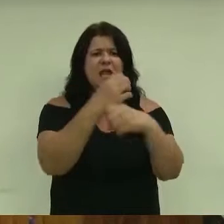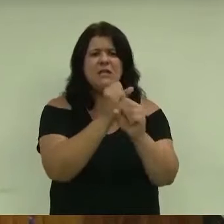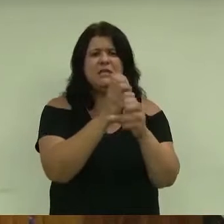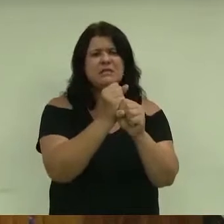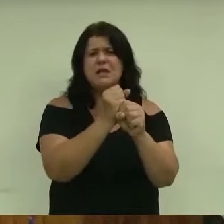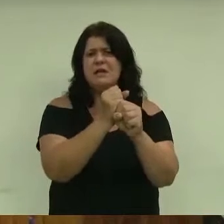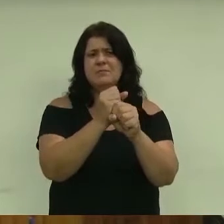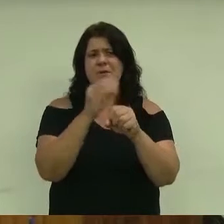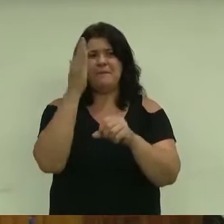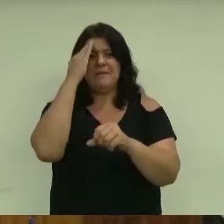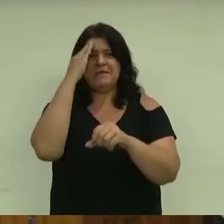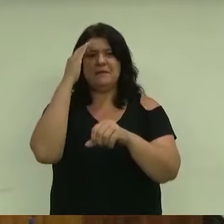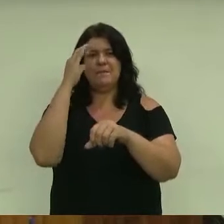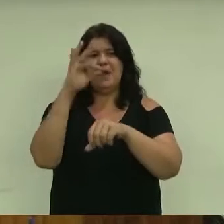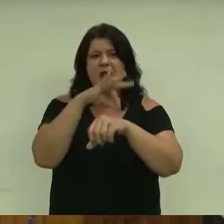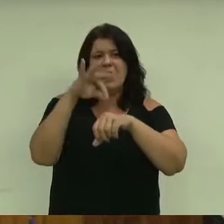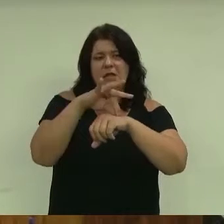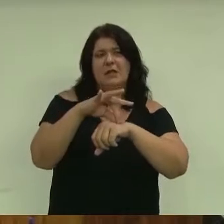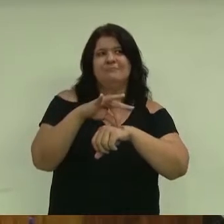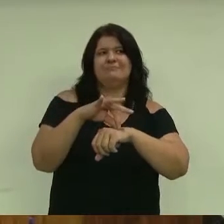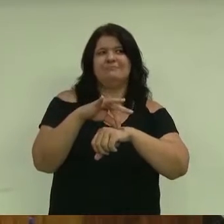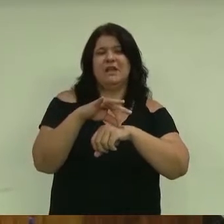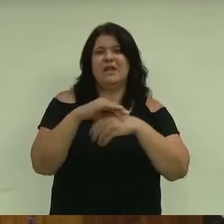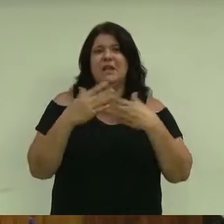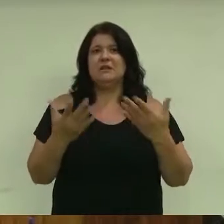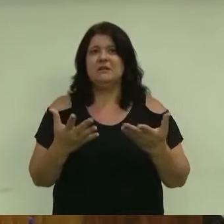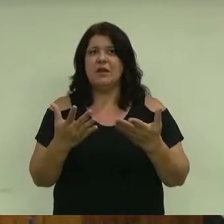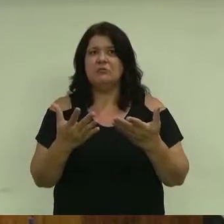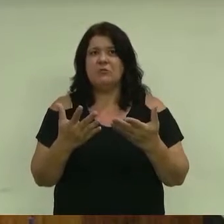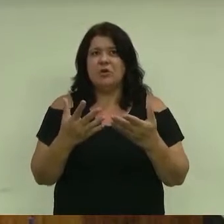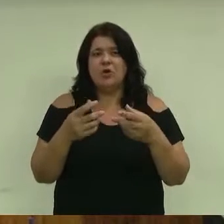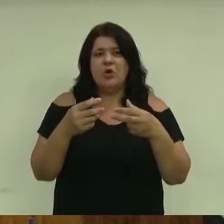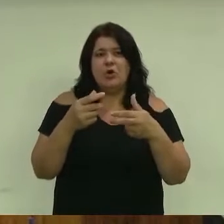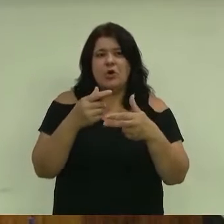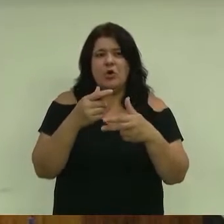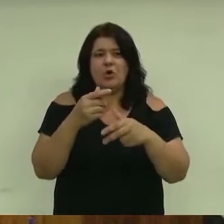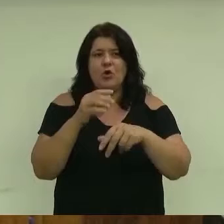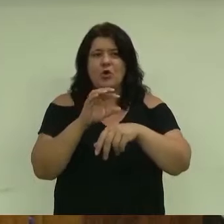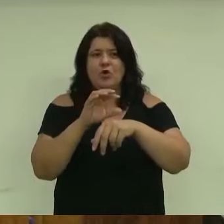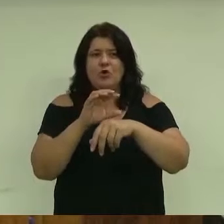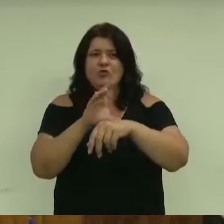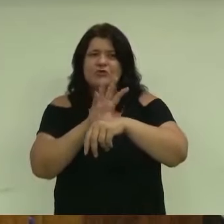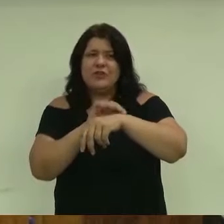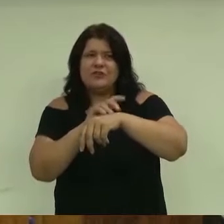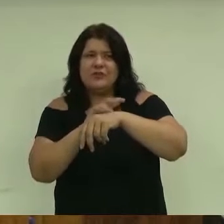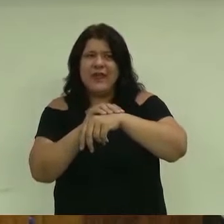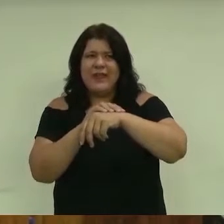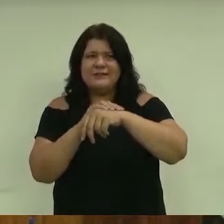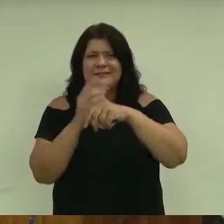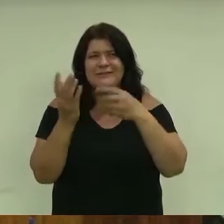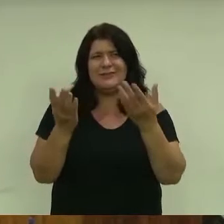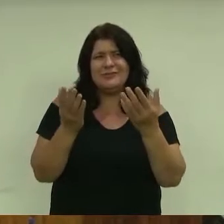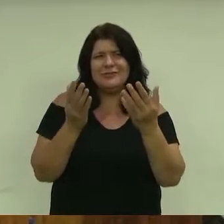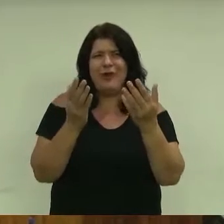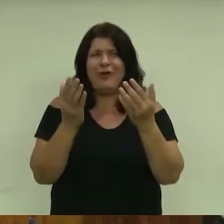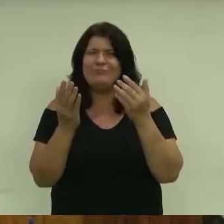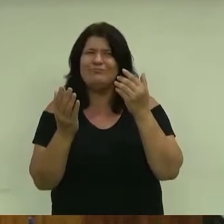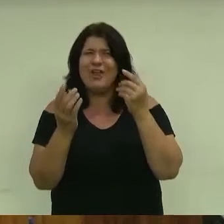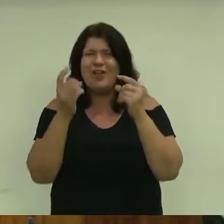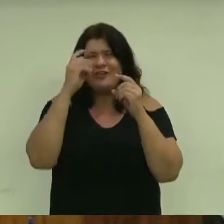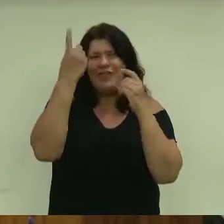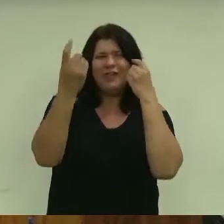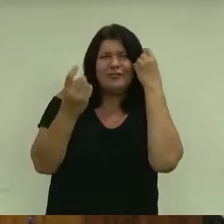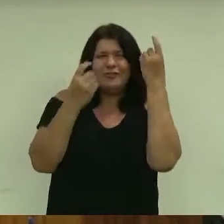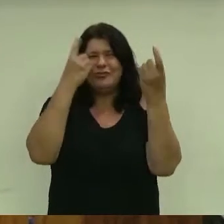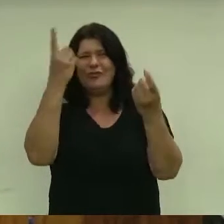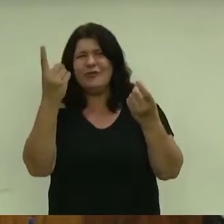Informando ainda que os casos suspeitos serão contabilizados, mesmo sem diagnóstico. Desta forma, que requer a mesa, depois de ouvido do outro plenário,